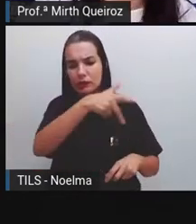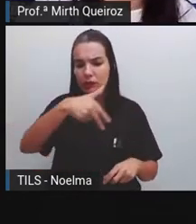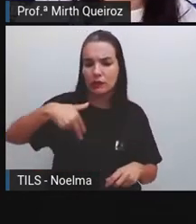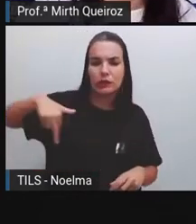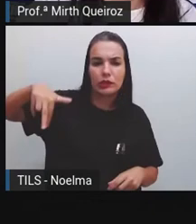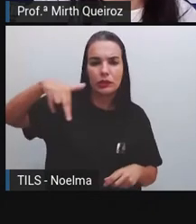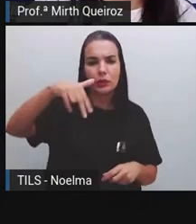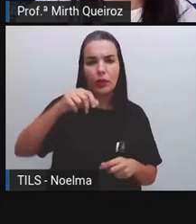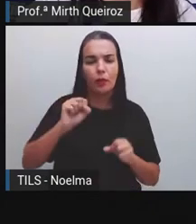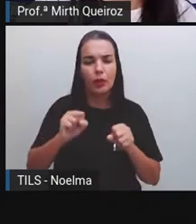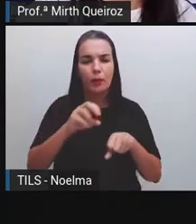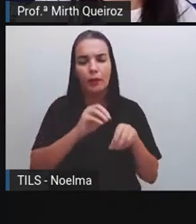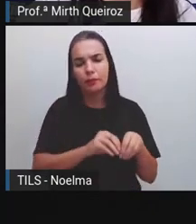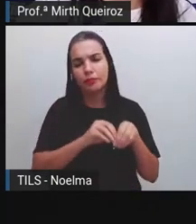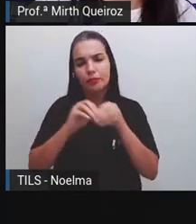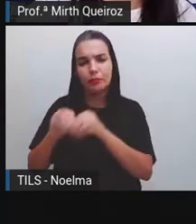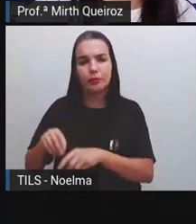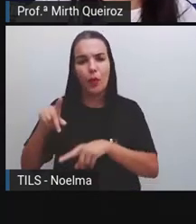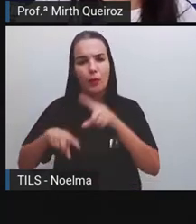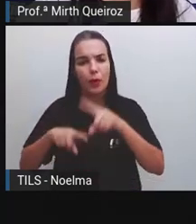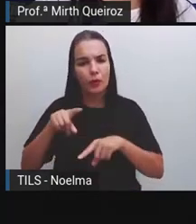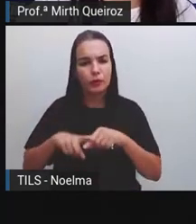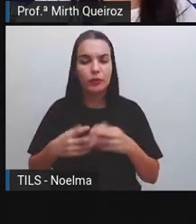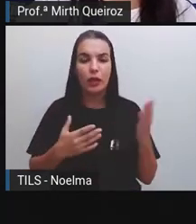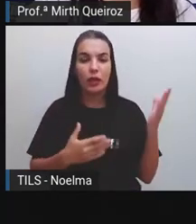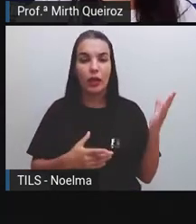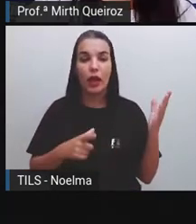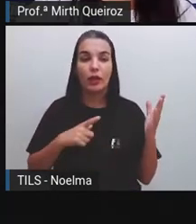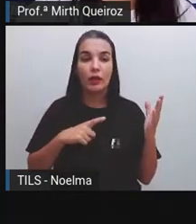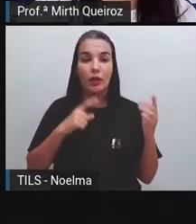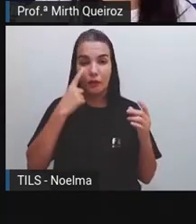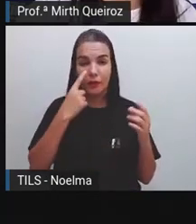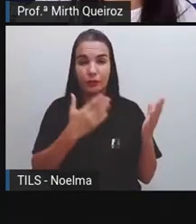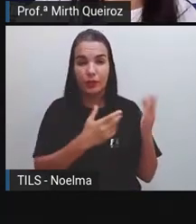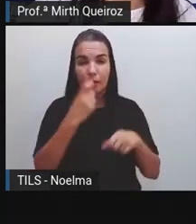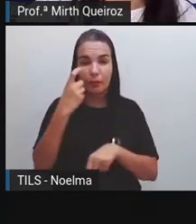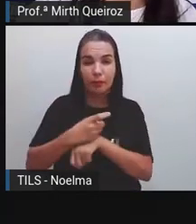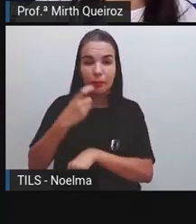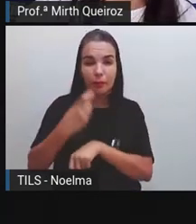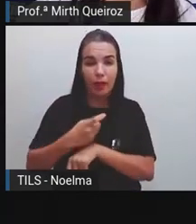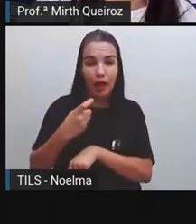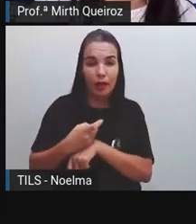transportar uma mercadoria. Nós temos aí um homem pegando uma pedra, né?